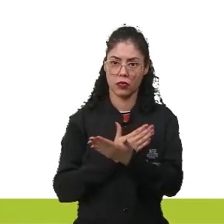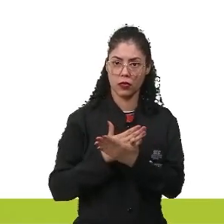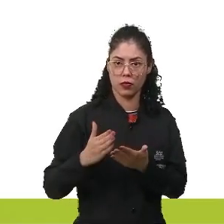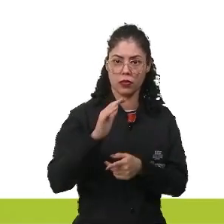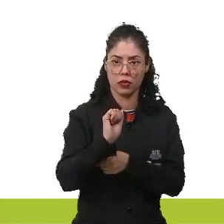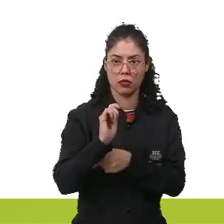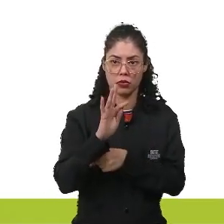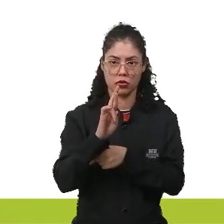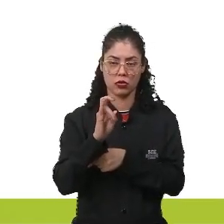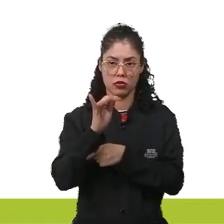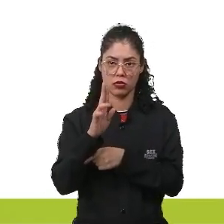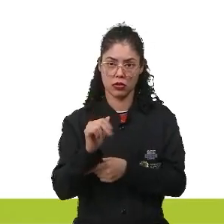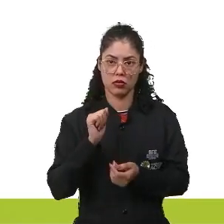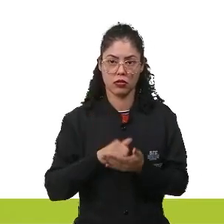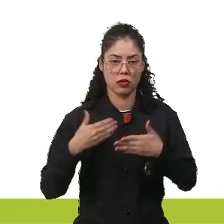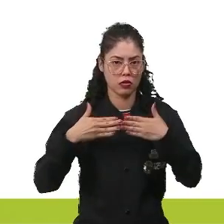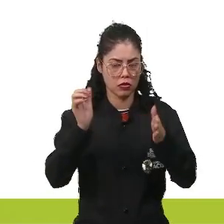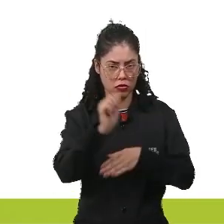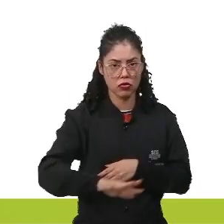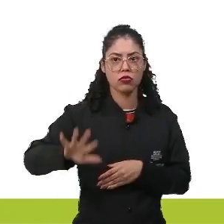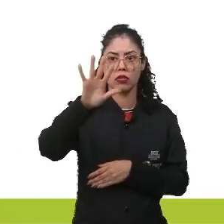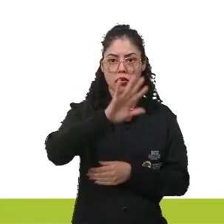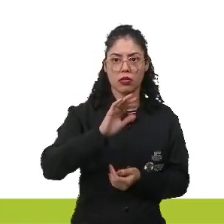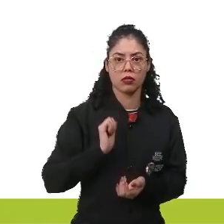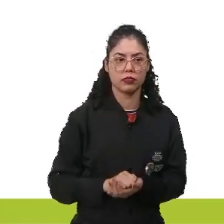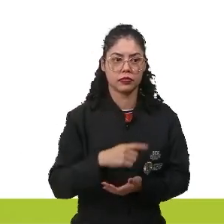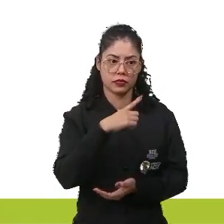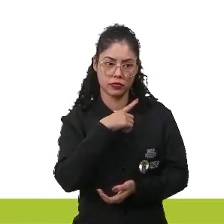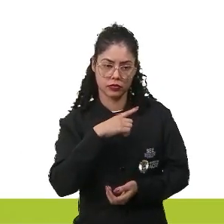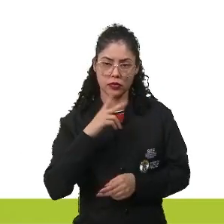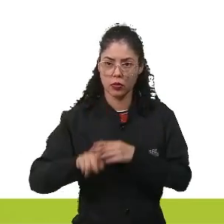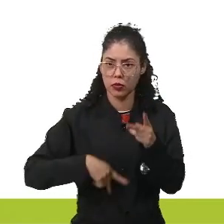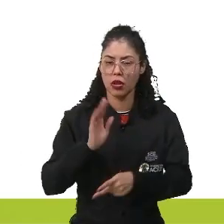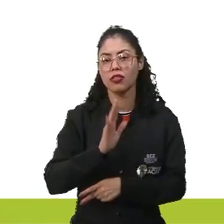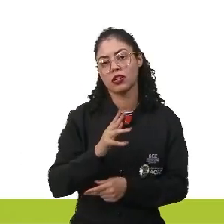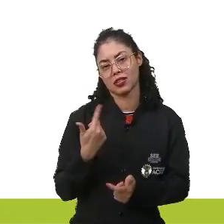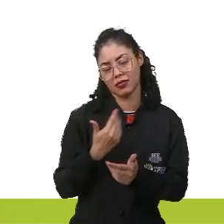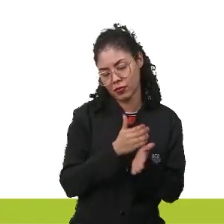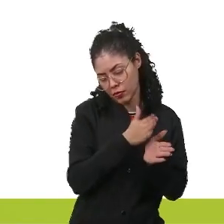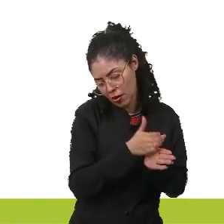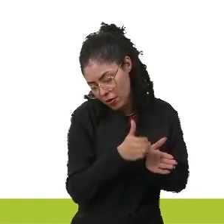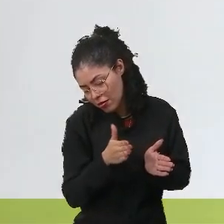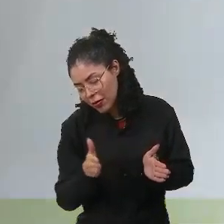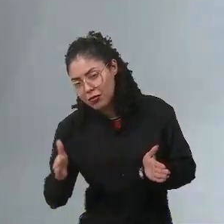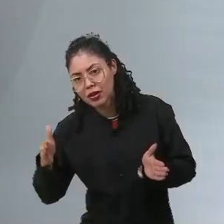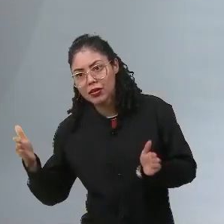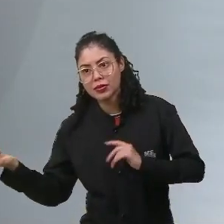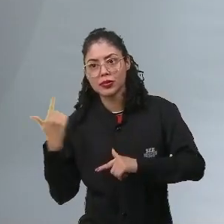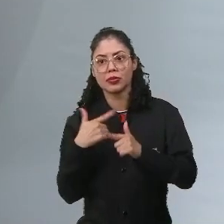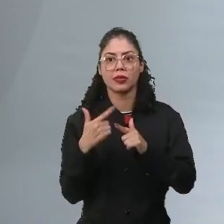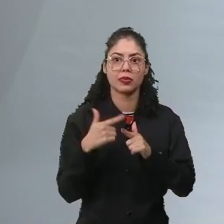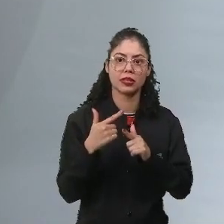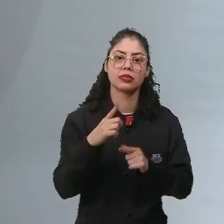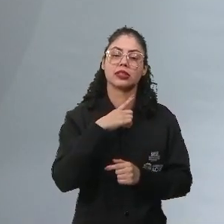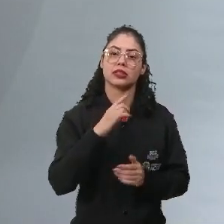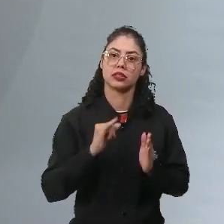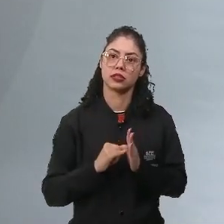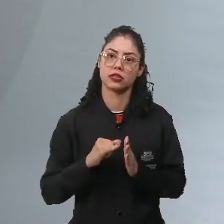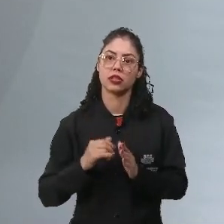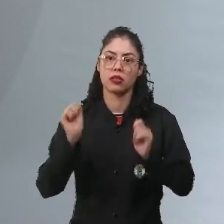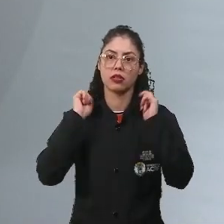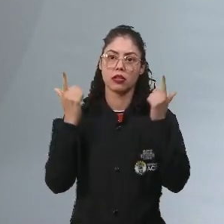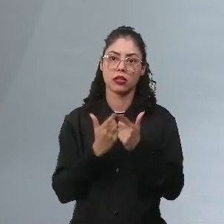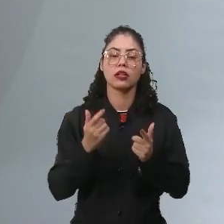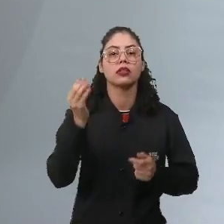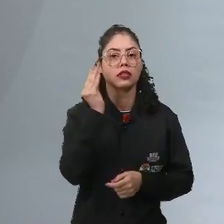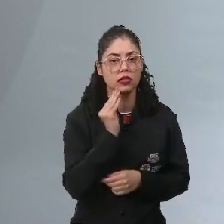ali, você tem a abertura da Assembleia dos Estados Gerais. Então, a situação, a população já estava passando por todos aqueles problemas. Então, eles instituem essa Assembleia para tentar